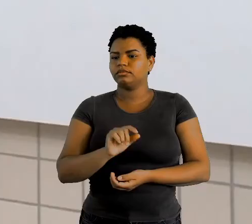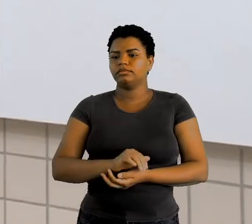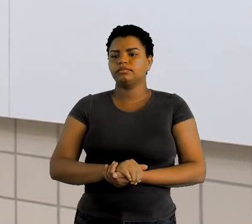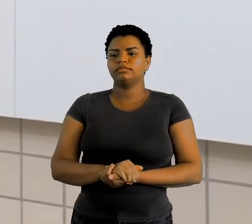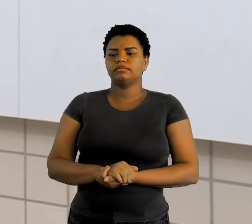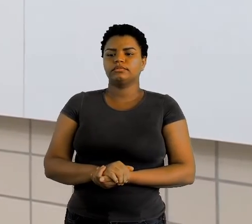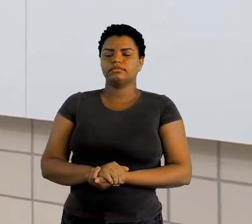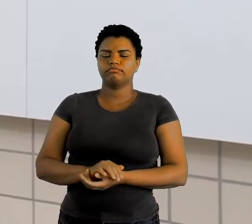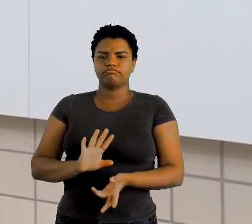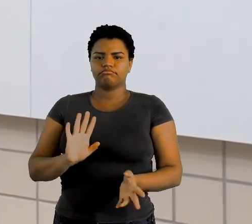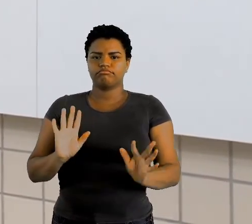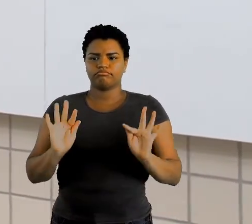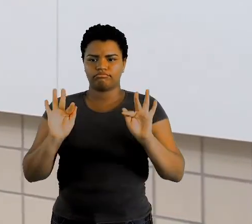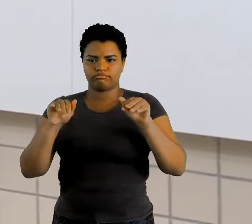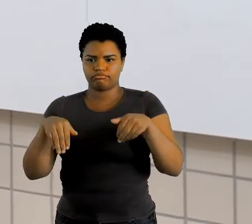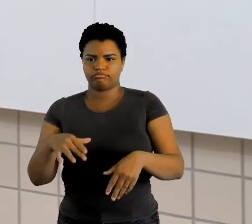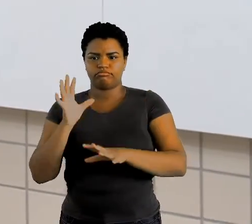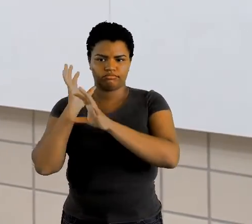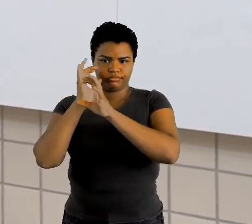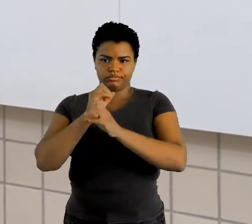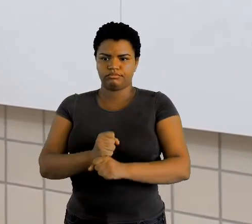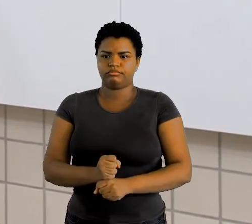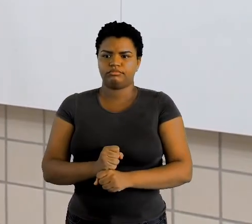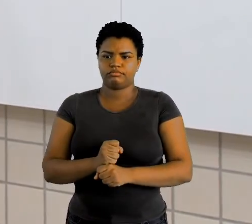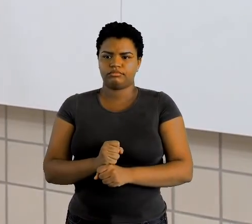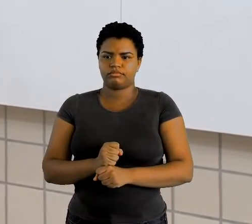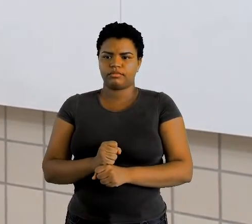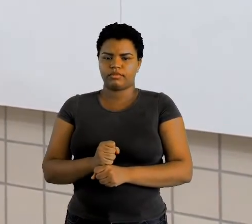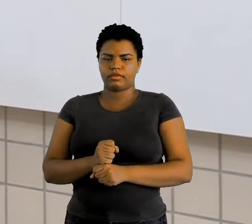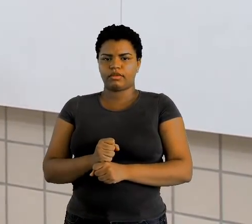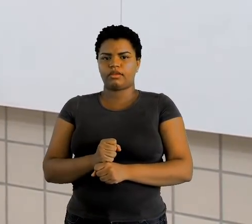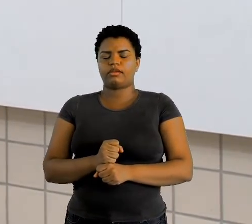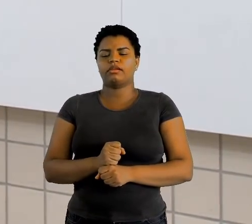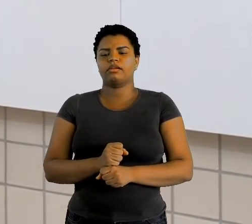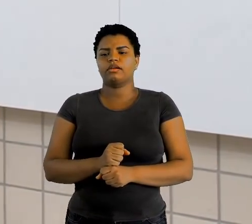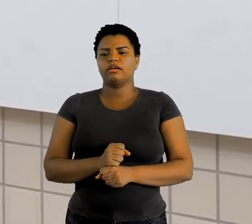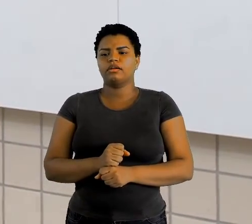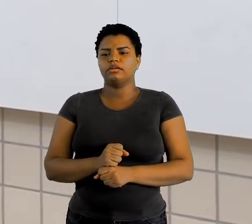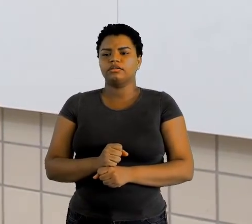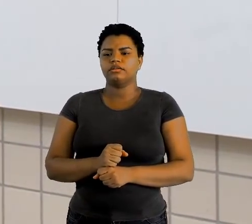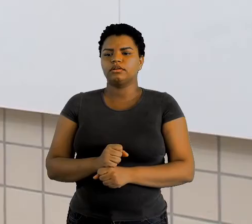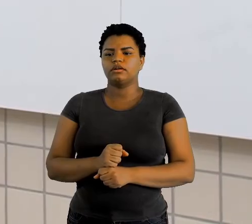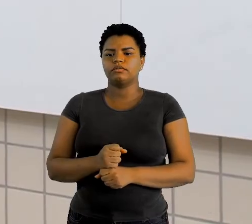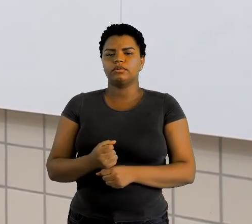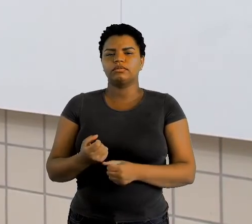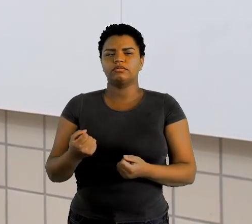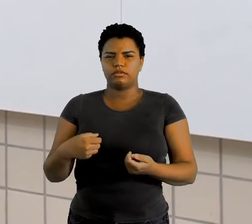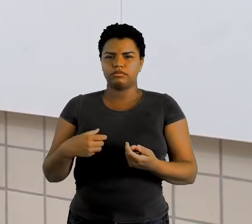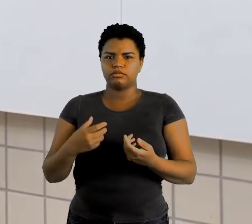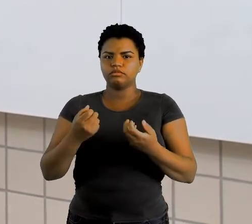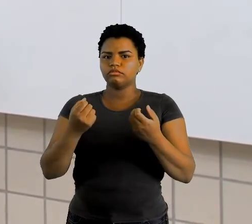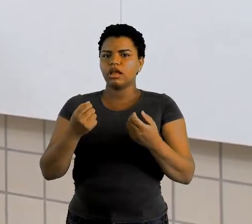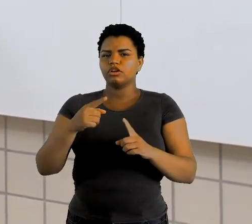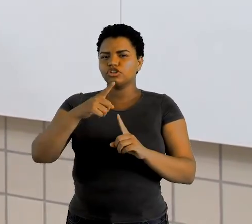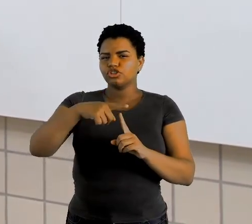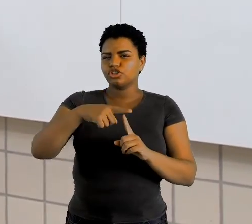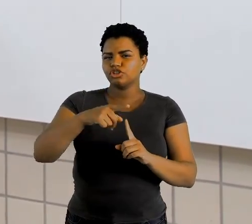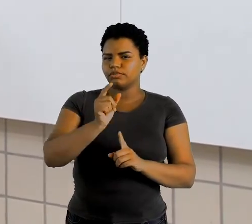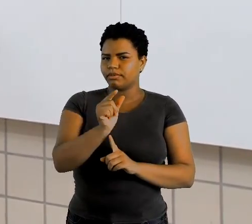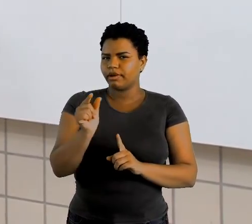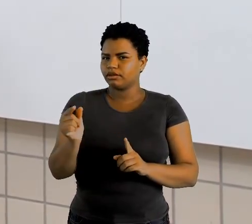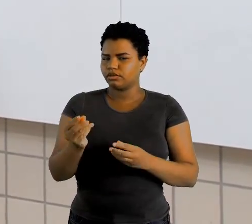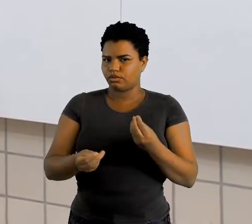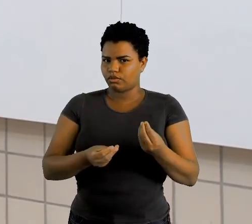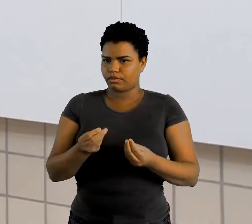fechar essa revisão vamos denominar as separações vamos lá essas duas